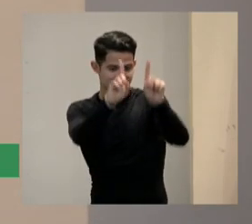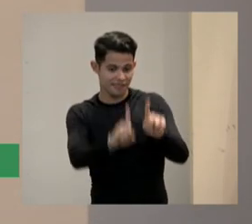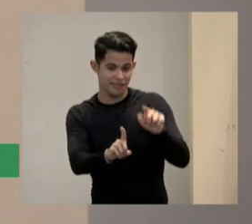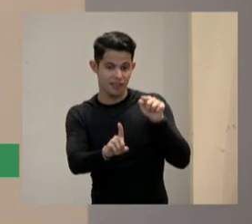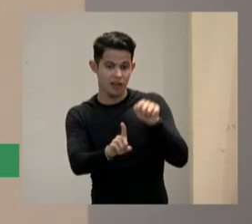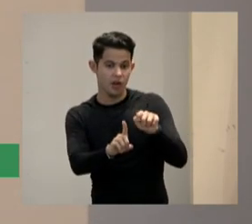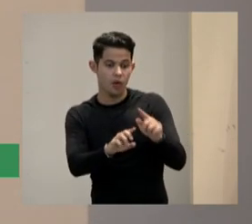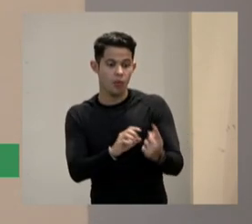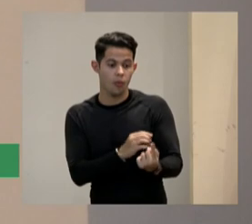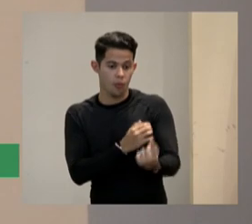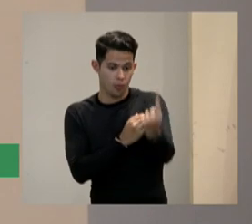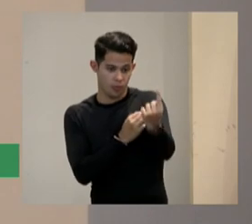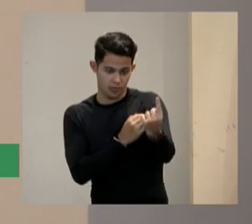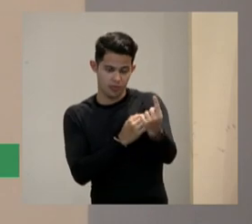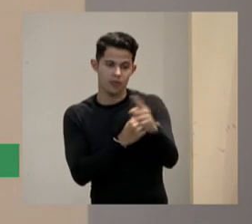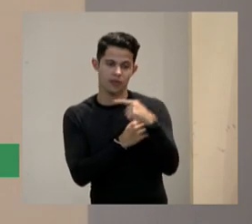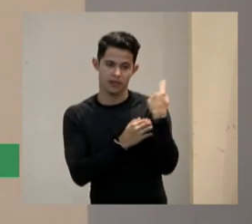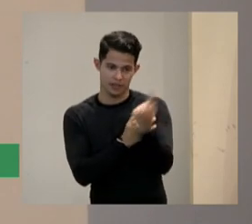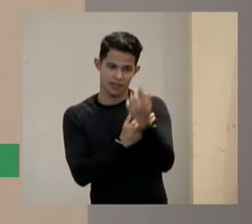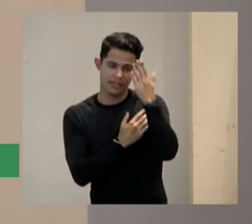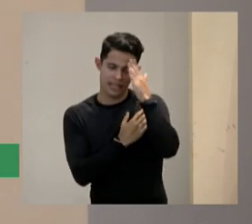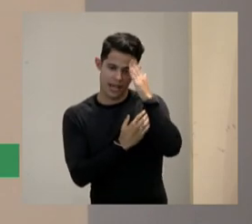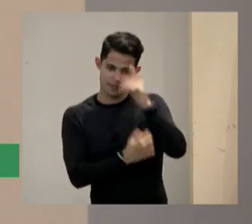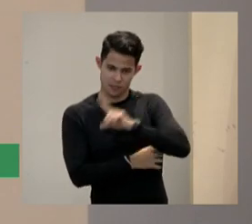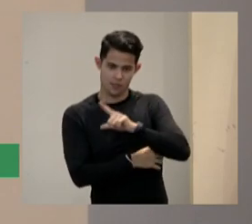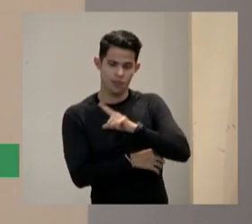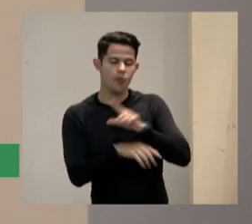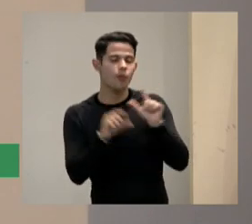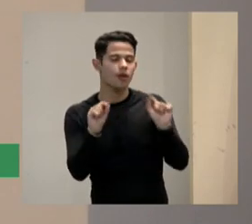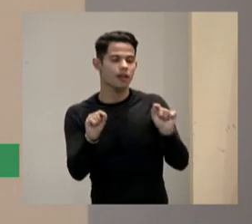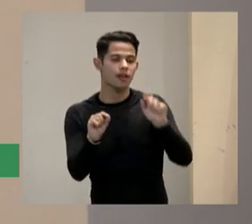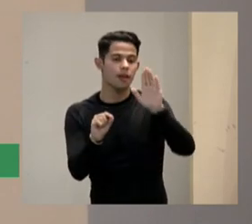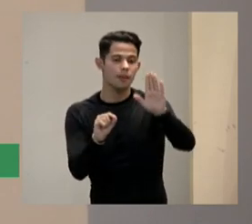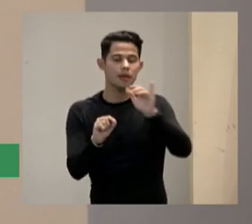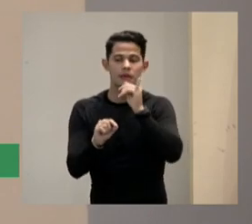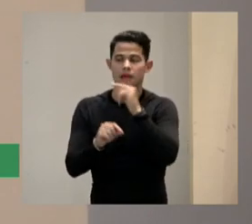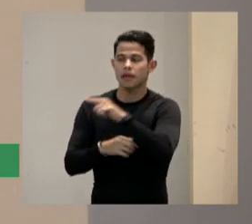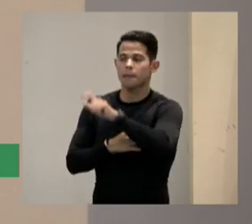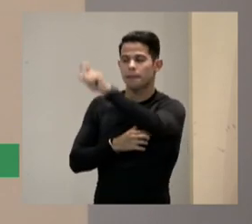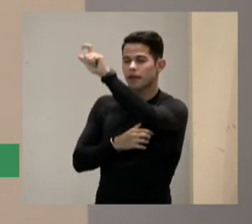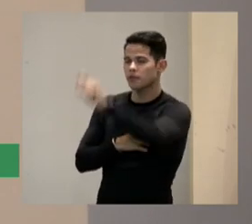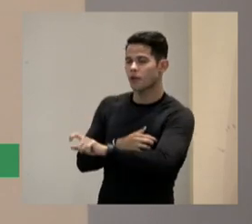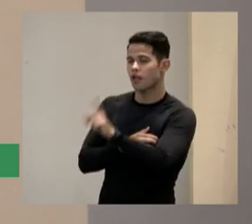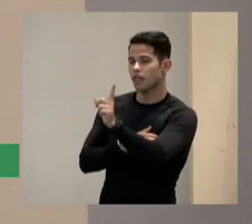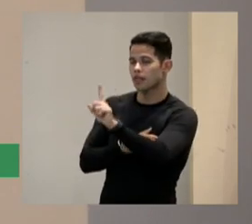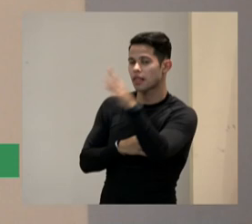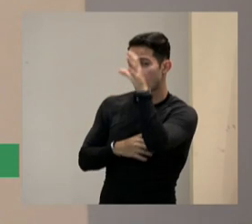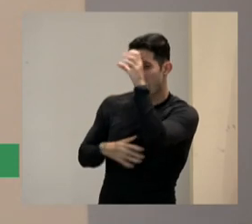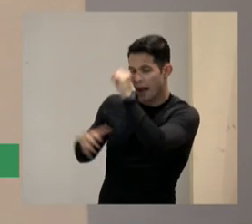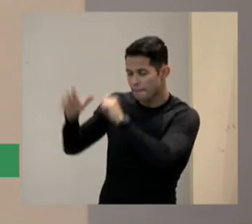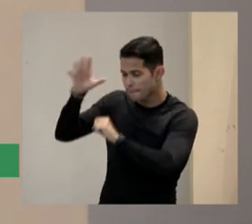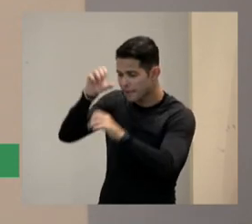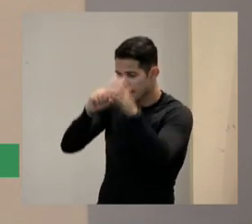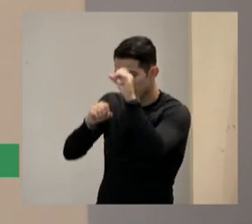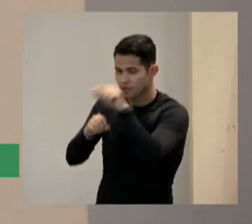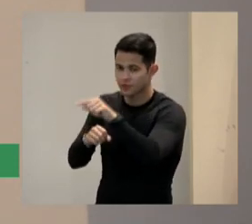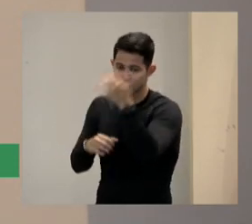os únicos que sabemos o que tem mas fulanito que não aprende não sei o que tem